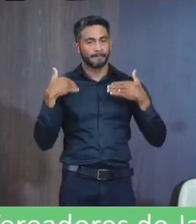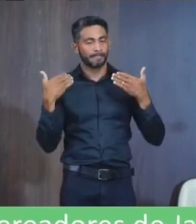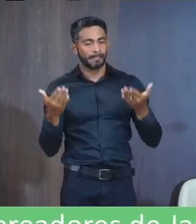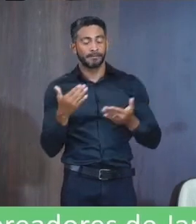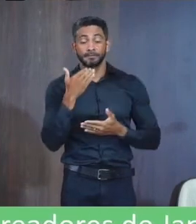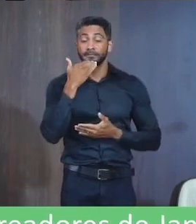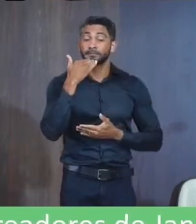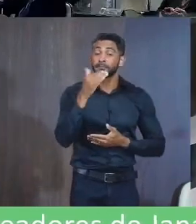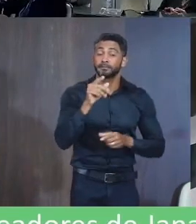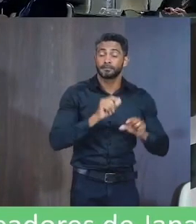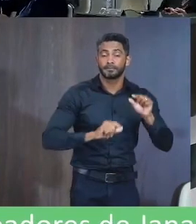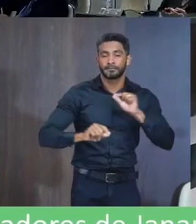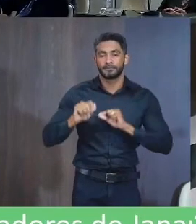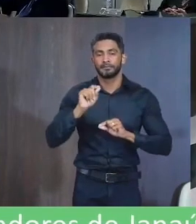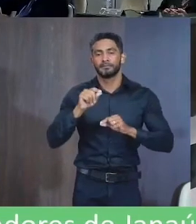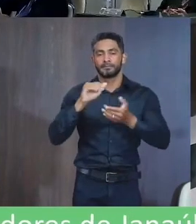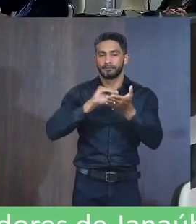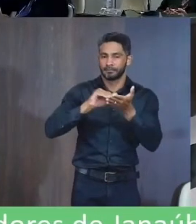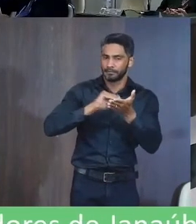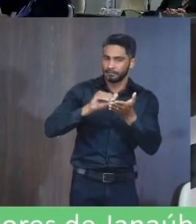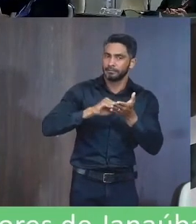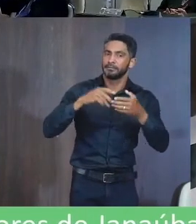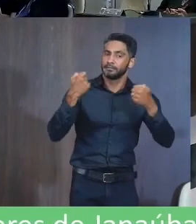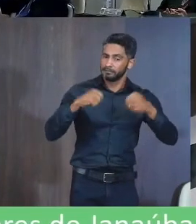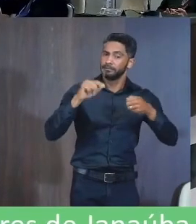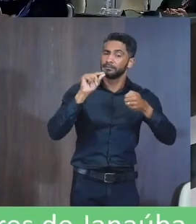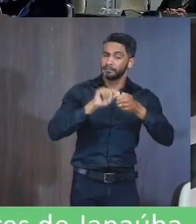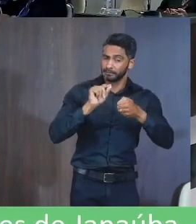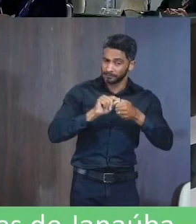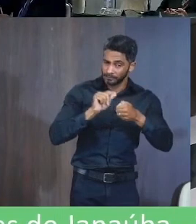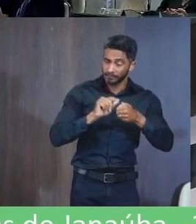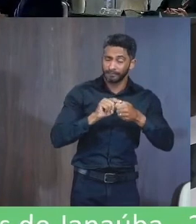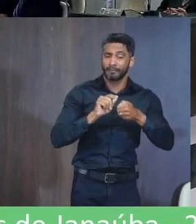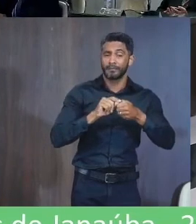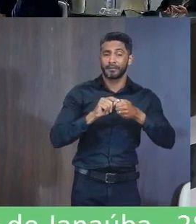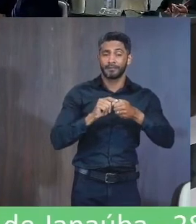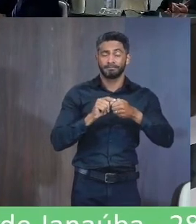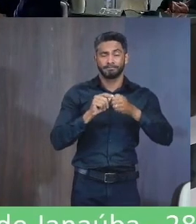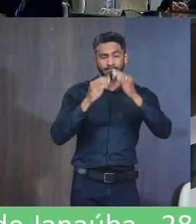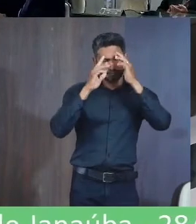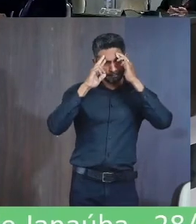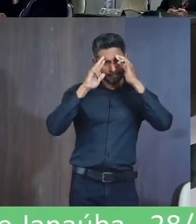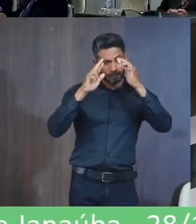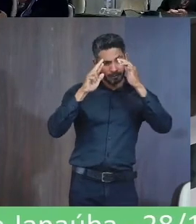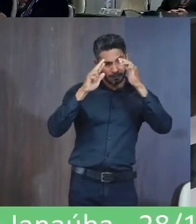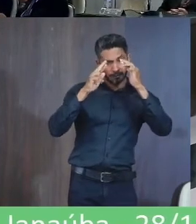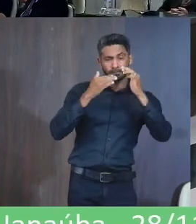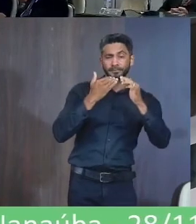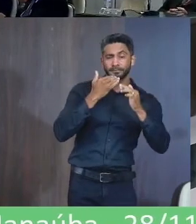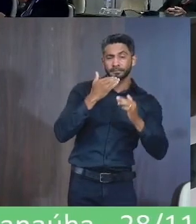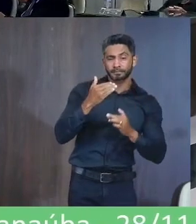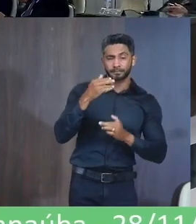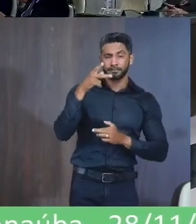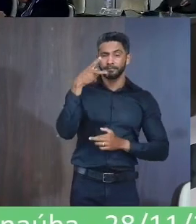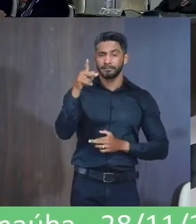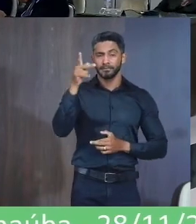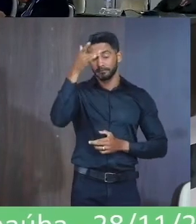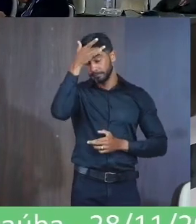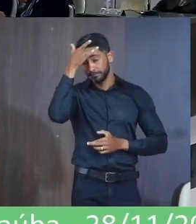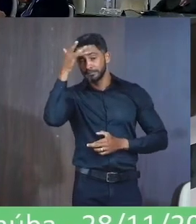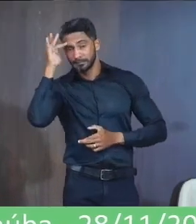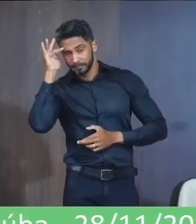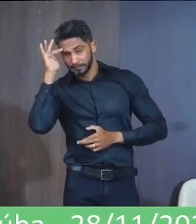Solicitamos Do senhor secretário As providências Que se fizerem necessárias Para em respeito E atendimento Aos anseios E